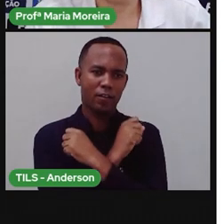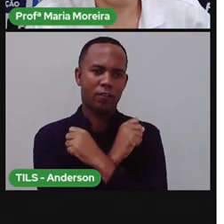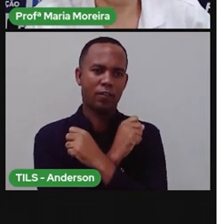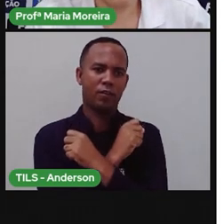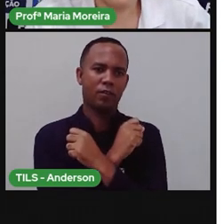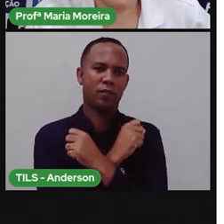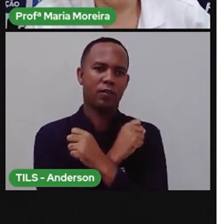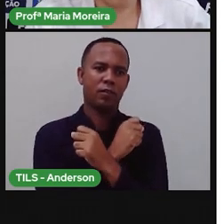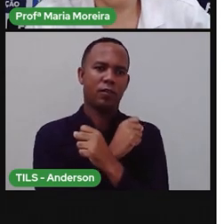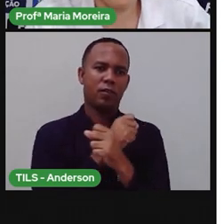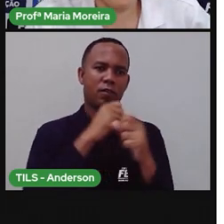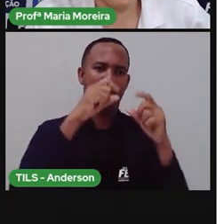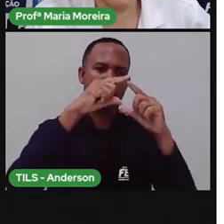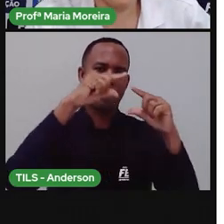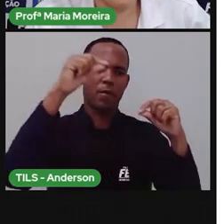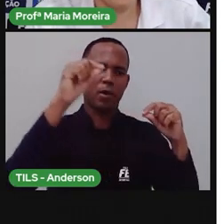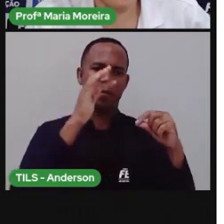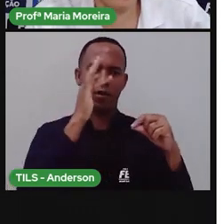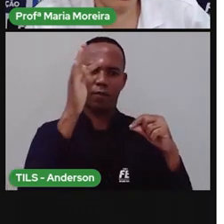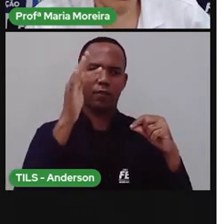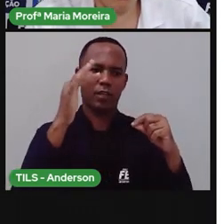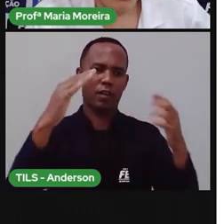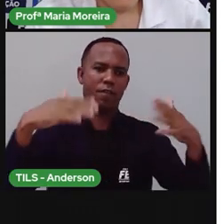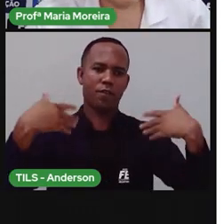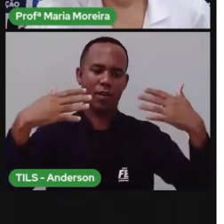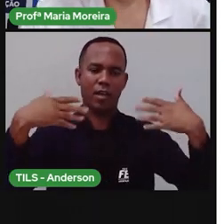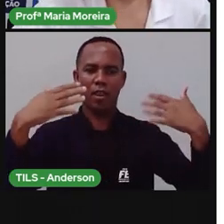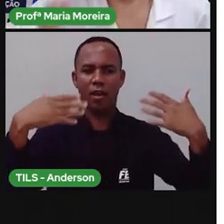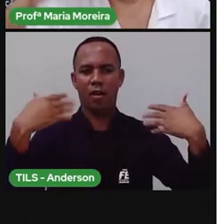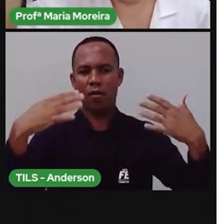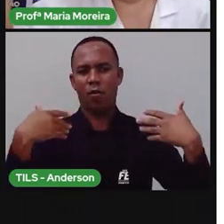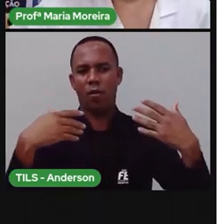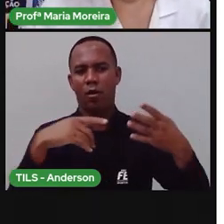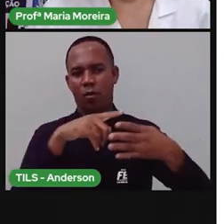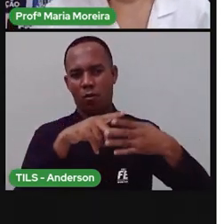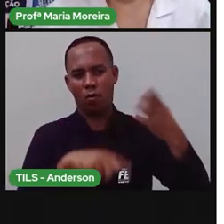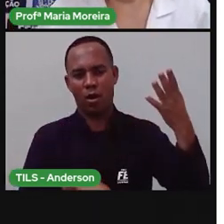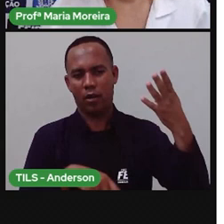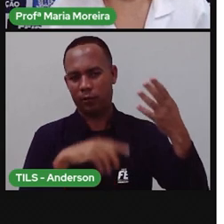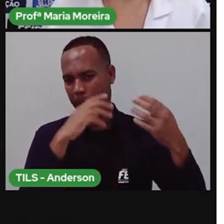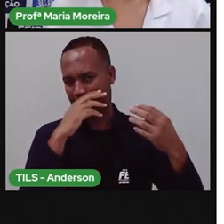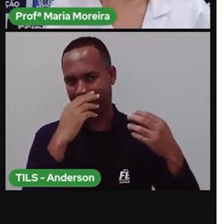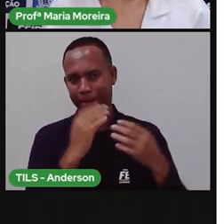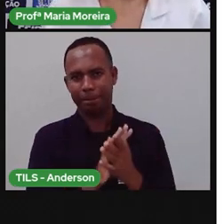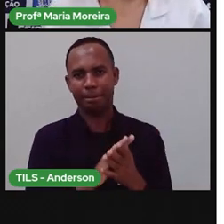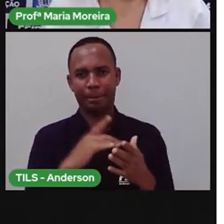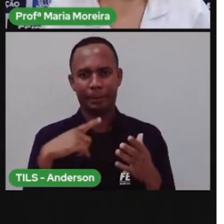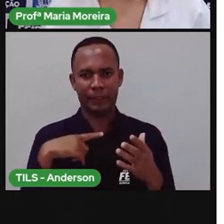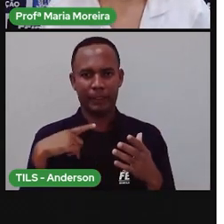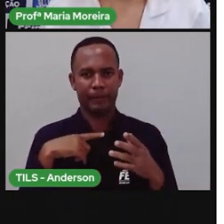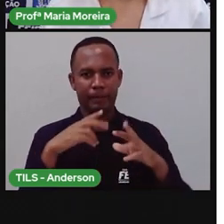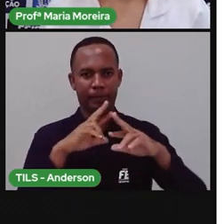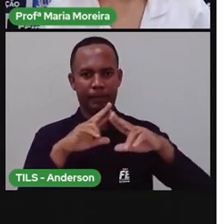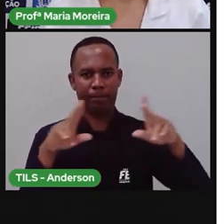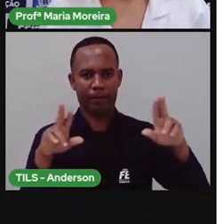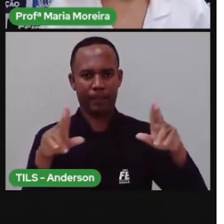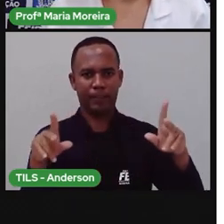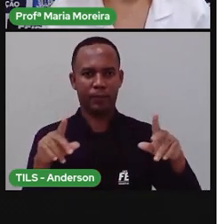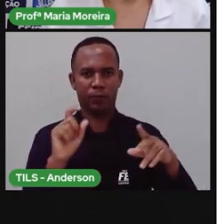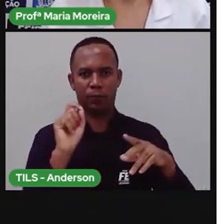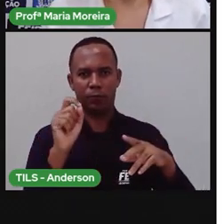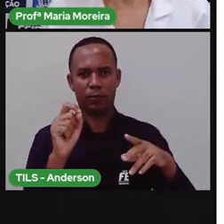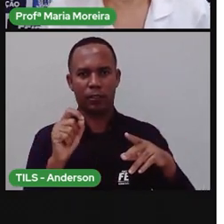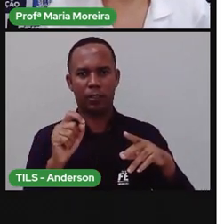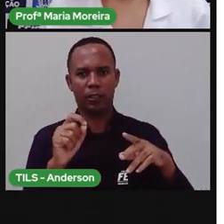Inverno, primavera e verão. Em alguns lugares, as estações são bem definidas. E outras,